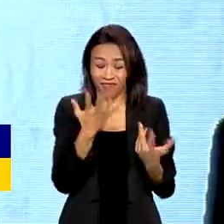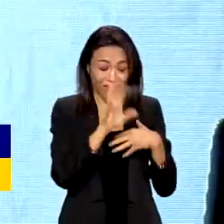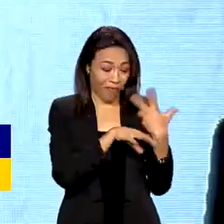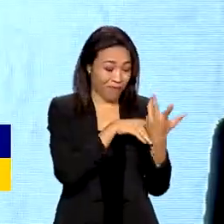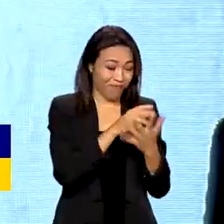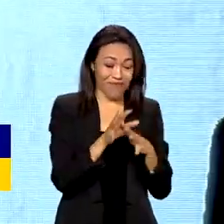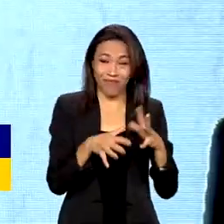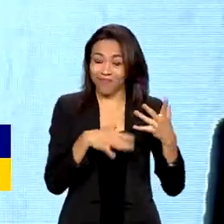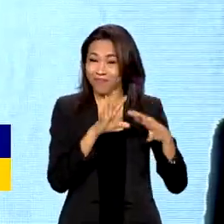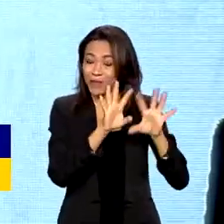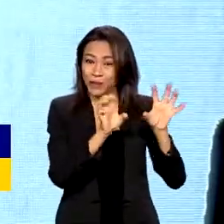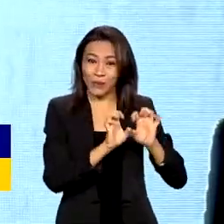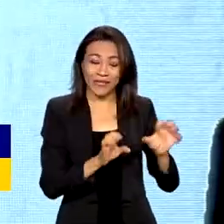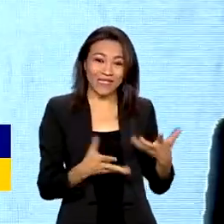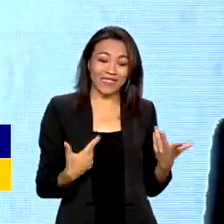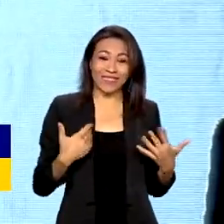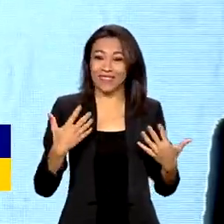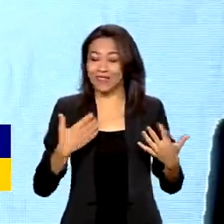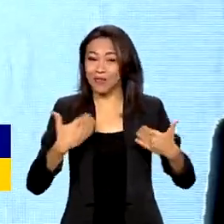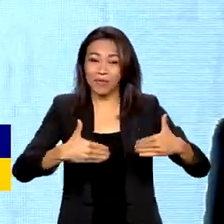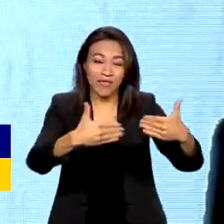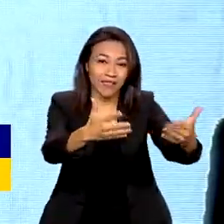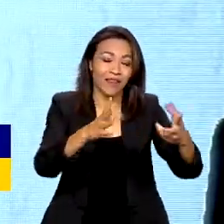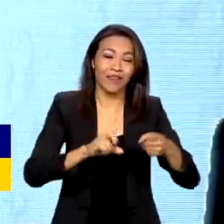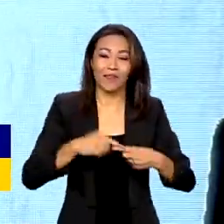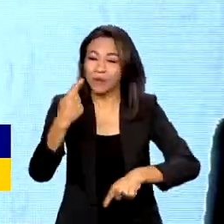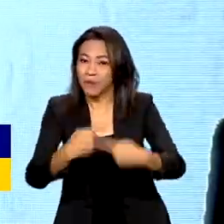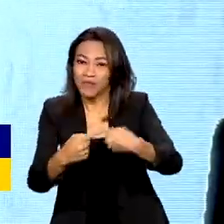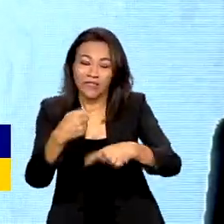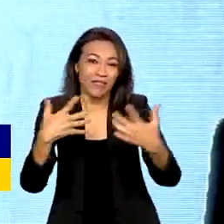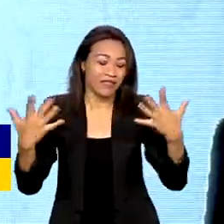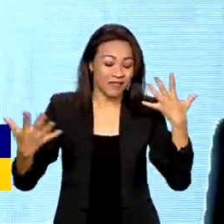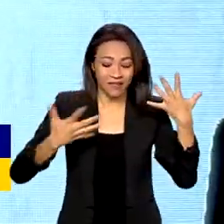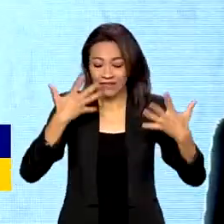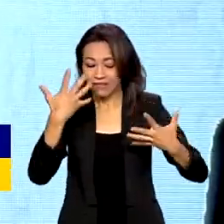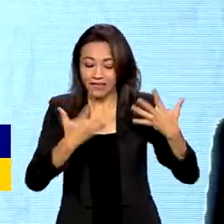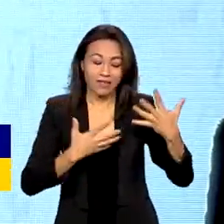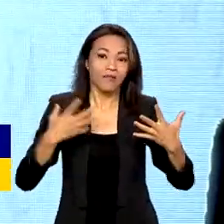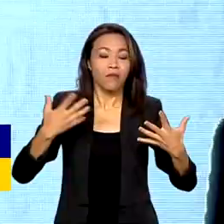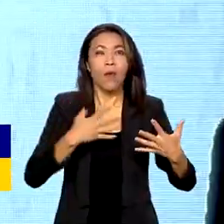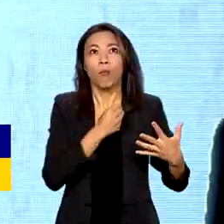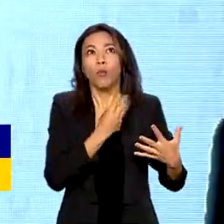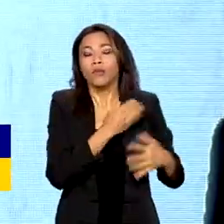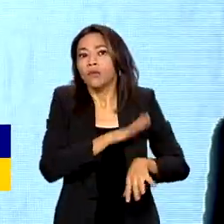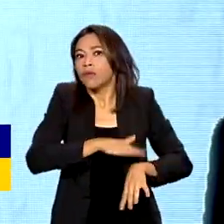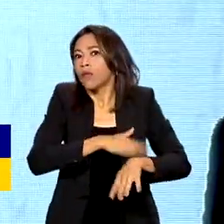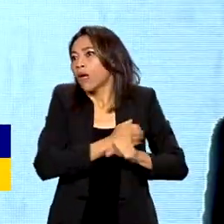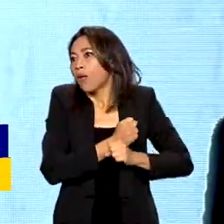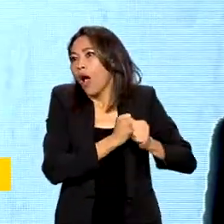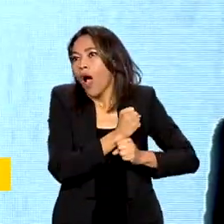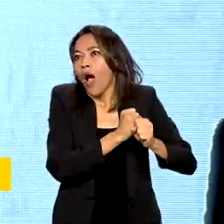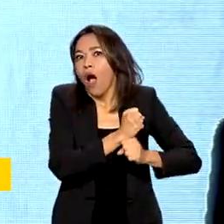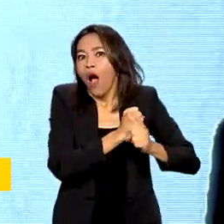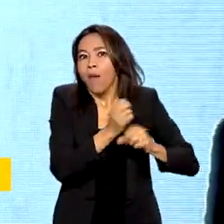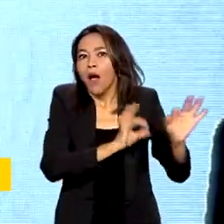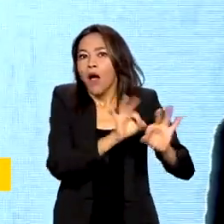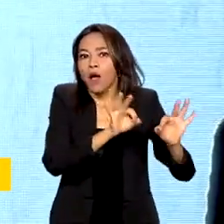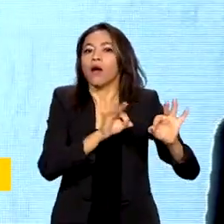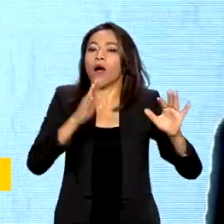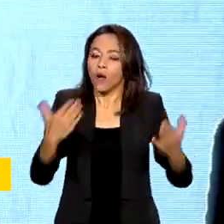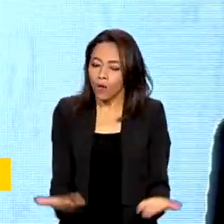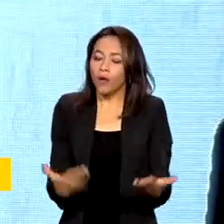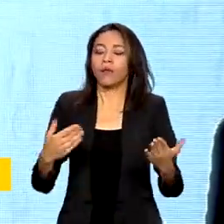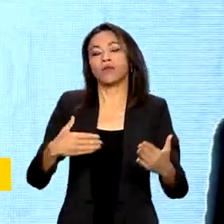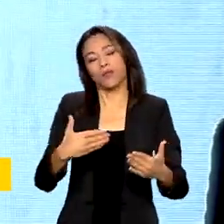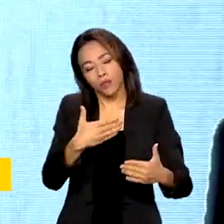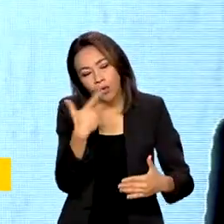enorme de ministérios, de políticas públicas, de tudo que a gente levou muito tempo para construir. Mas a gente está num processo muito